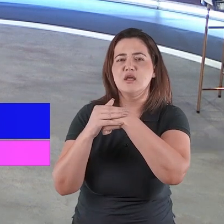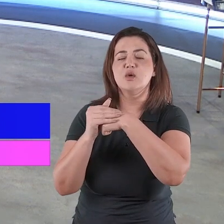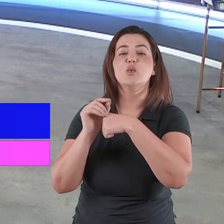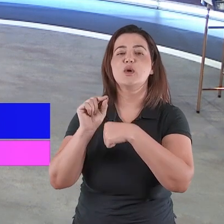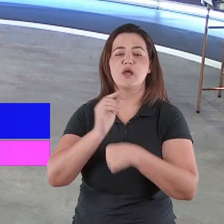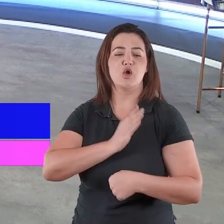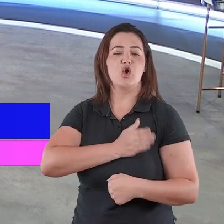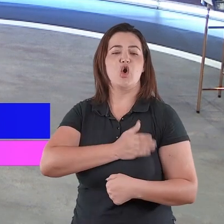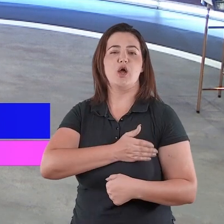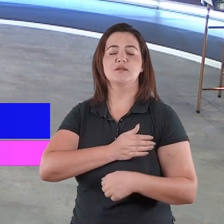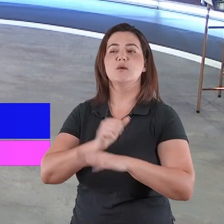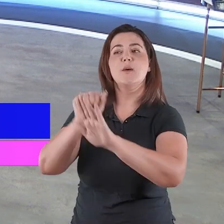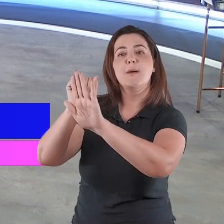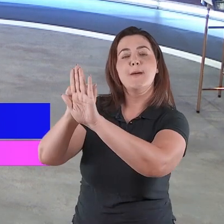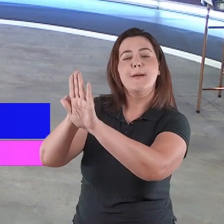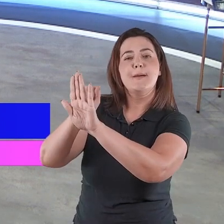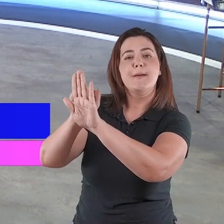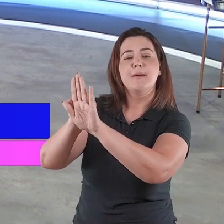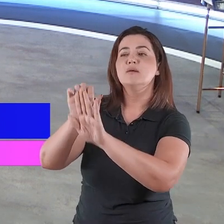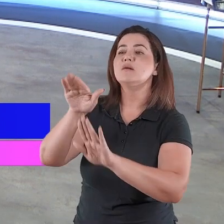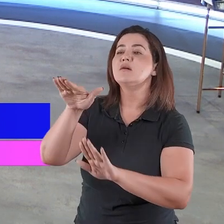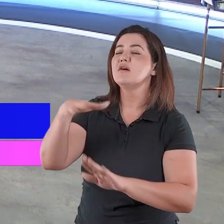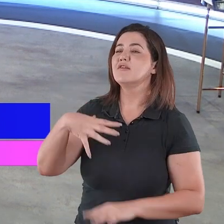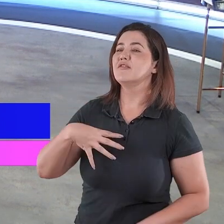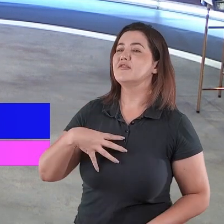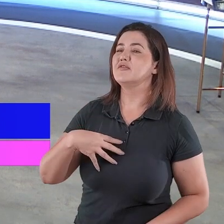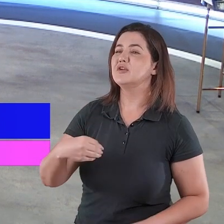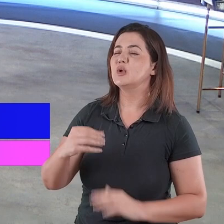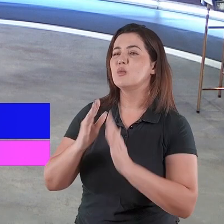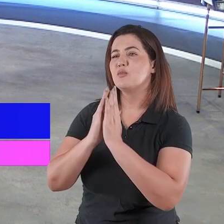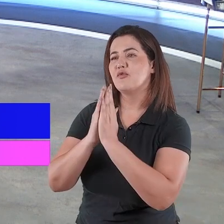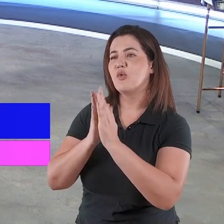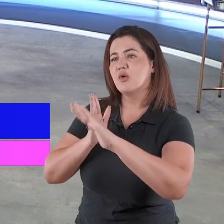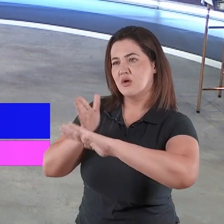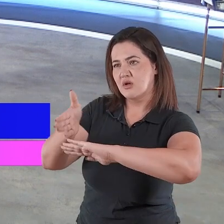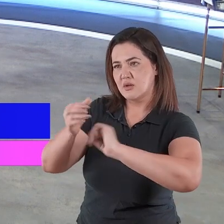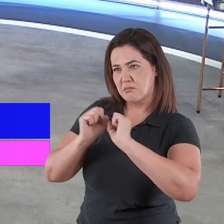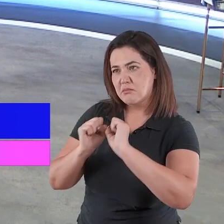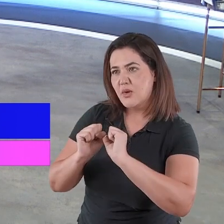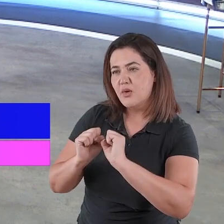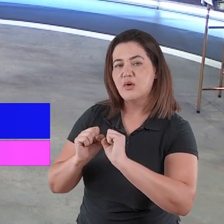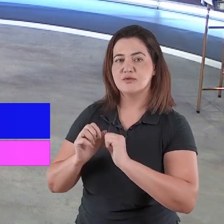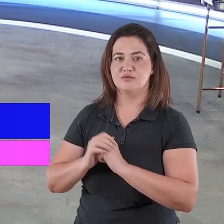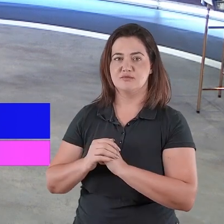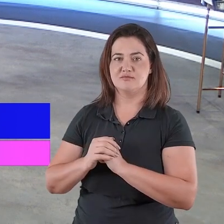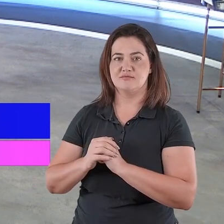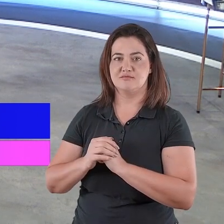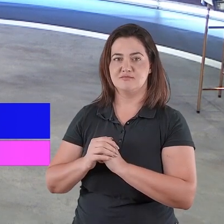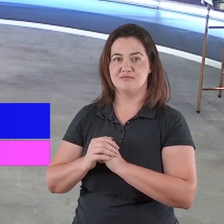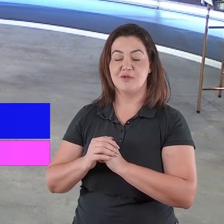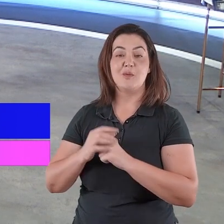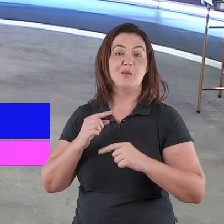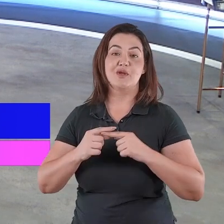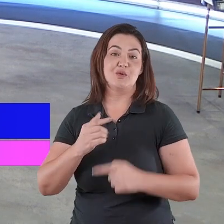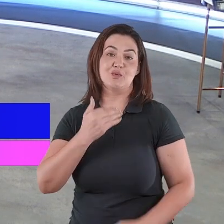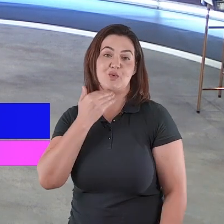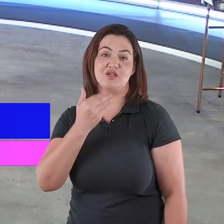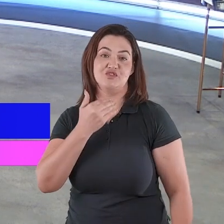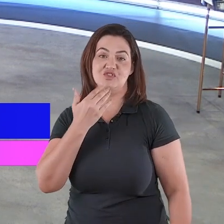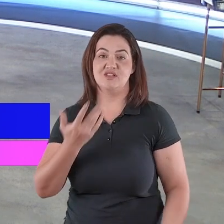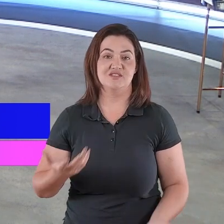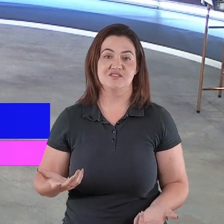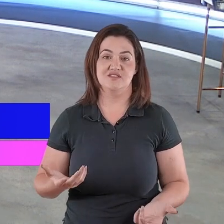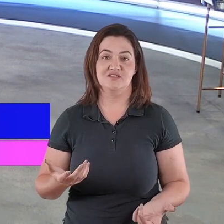filha, deixa eu entrar, filho, deixa eu entrar porque de nada adiantaria Jesus